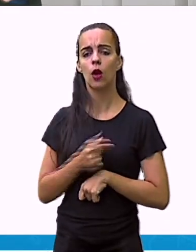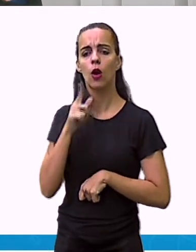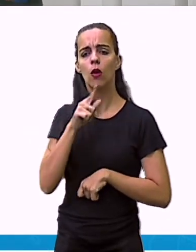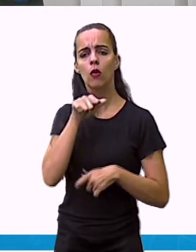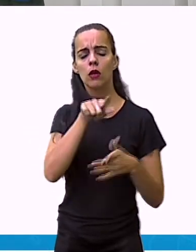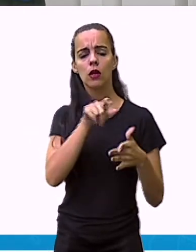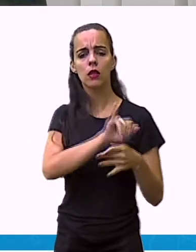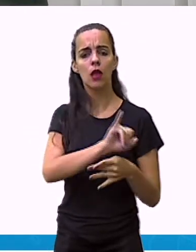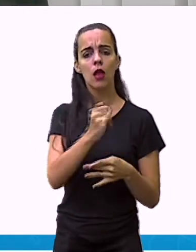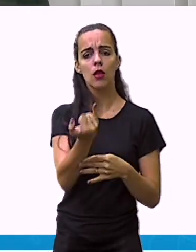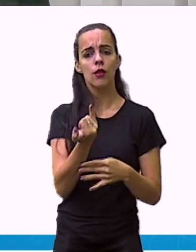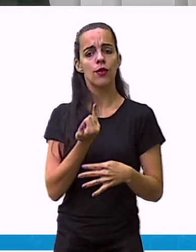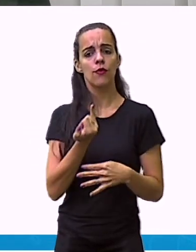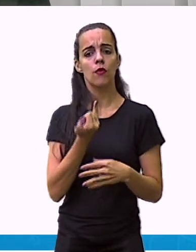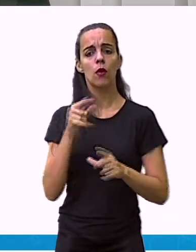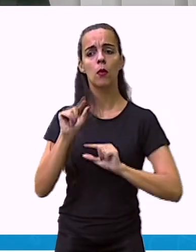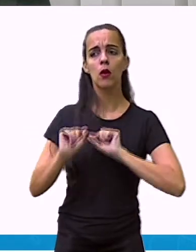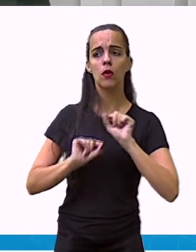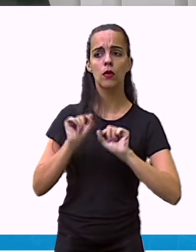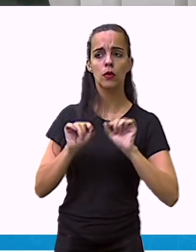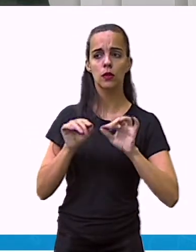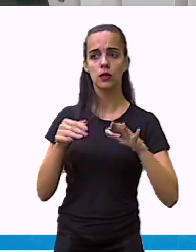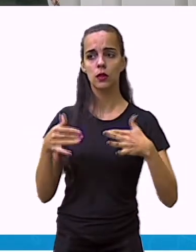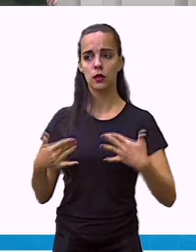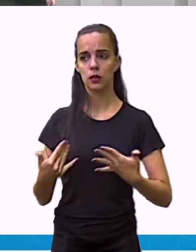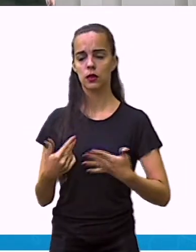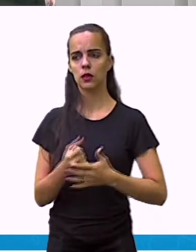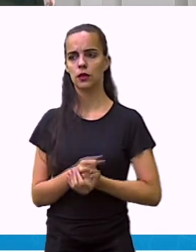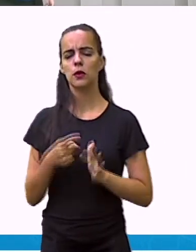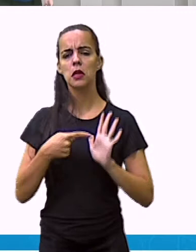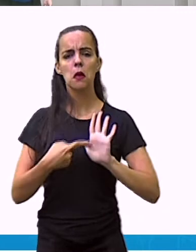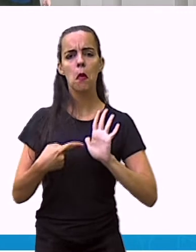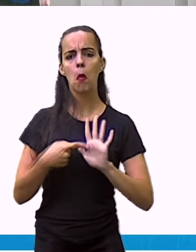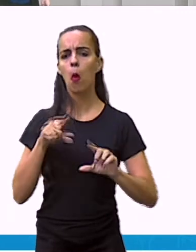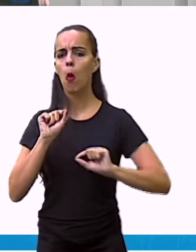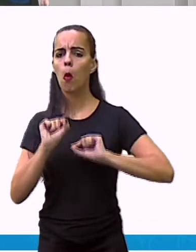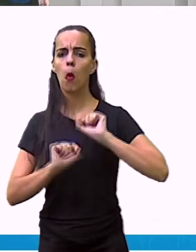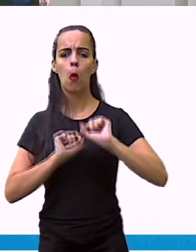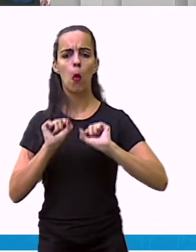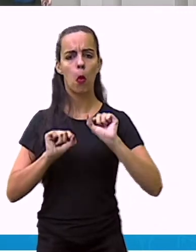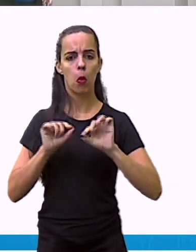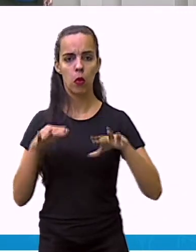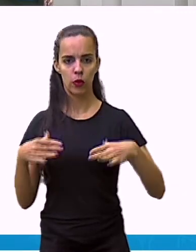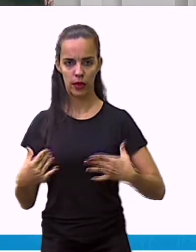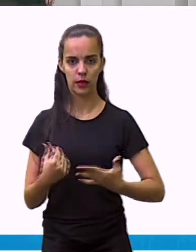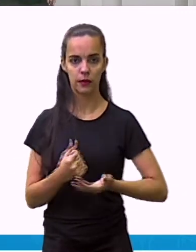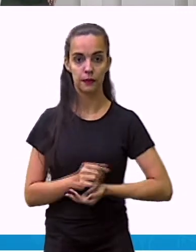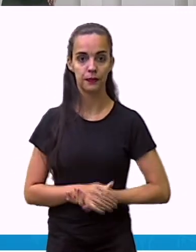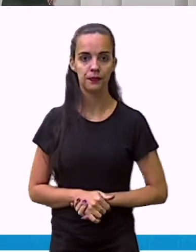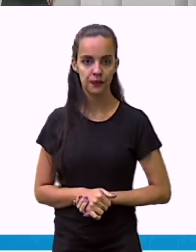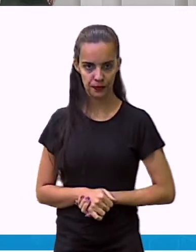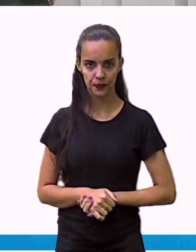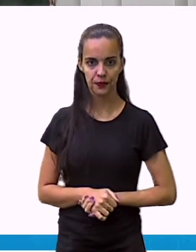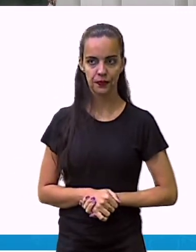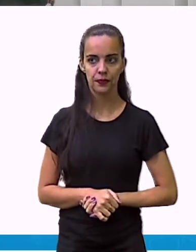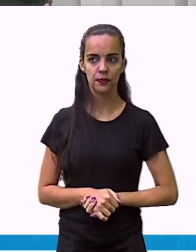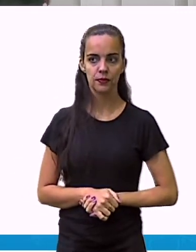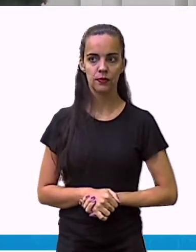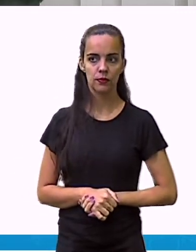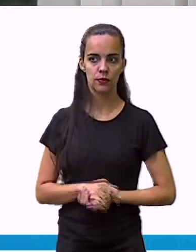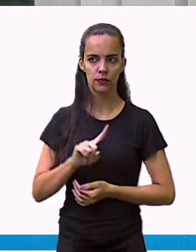gráfico? Ou o que aquele gráfico está mostrando para mim, certo? Então, o primeiro são os dados.